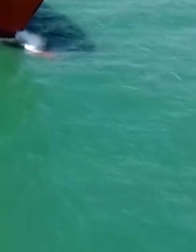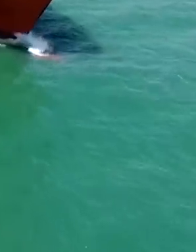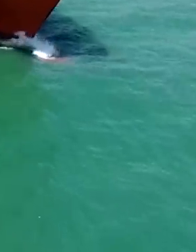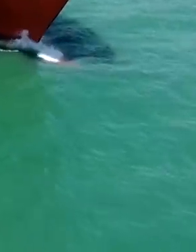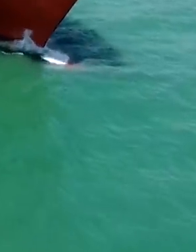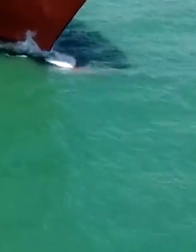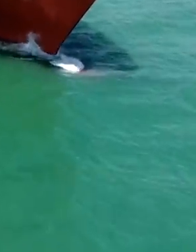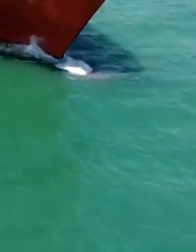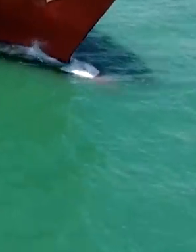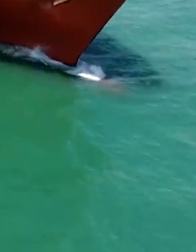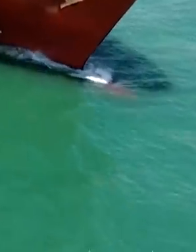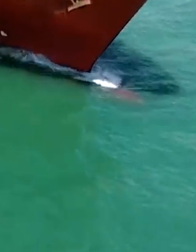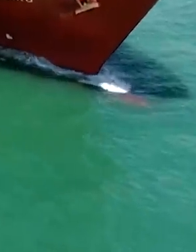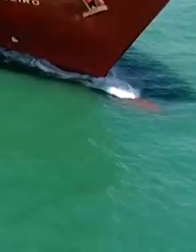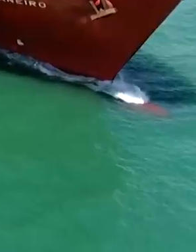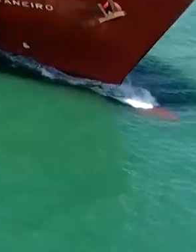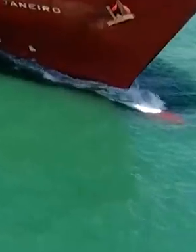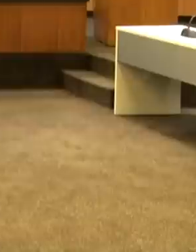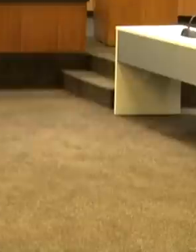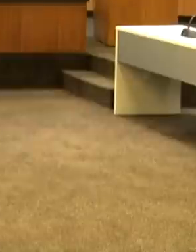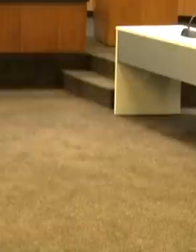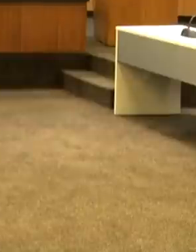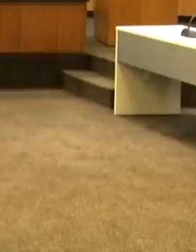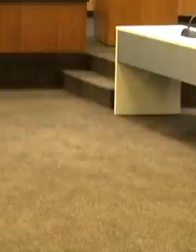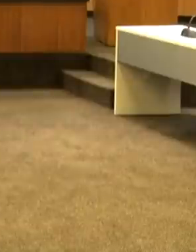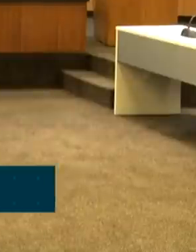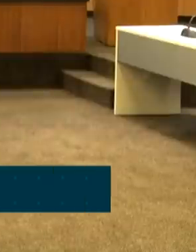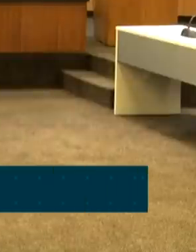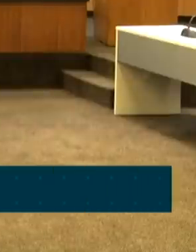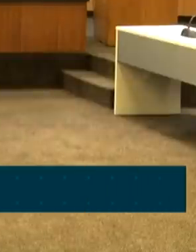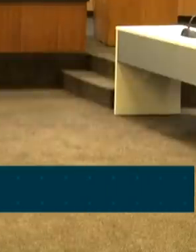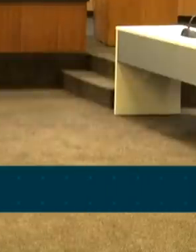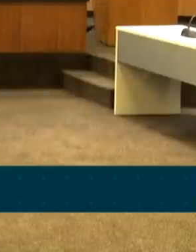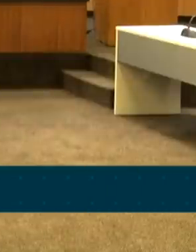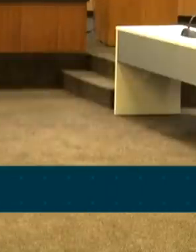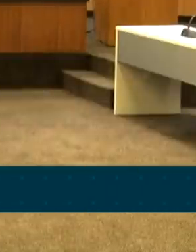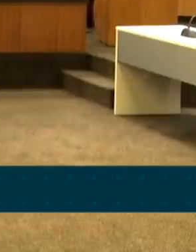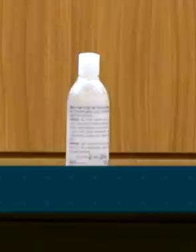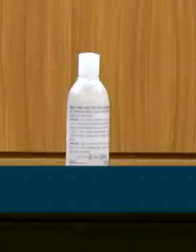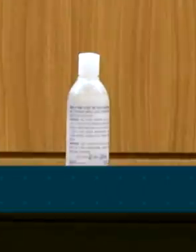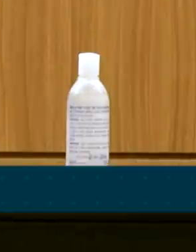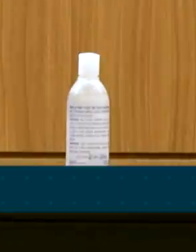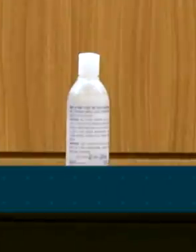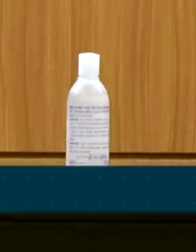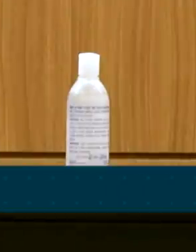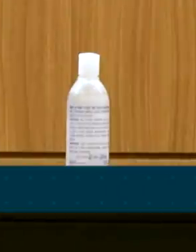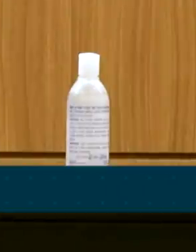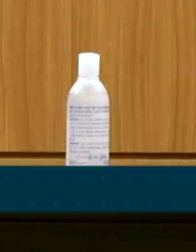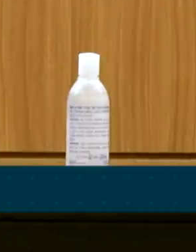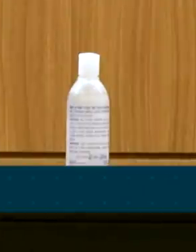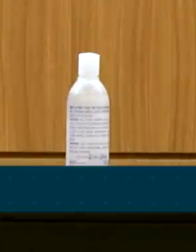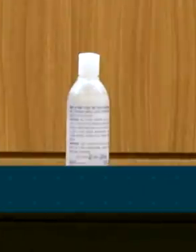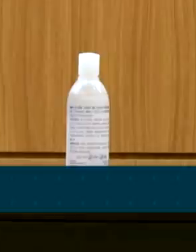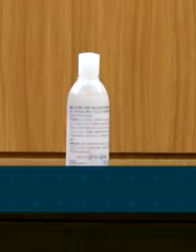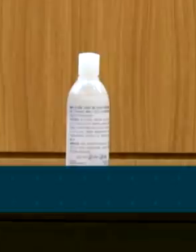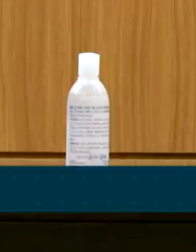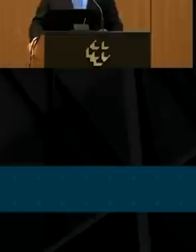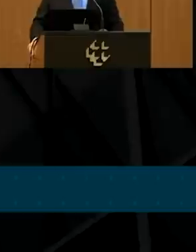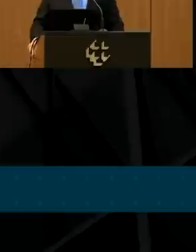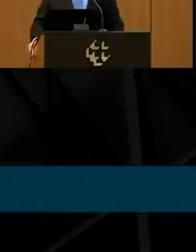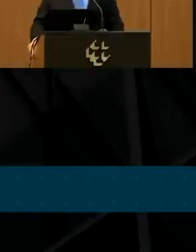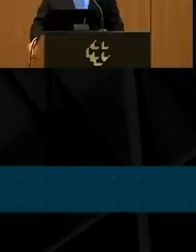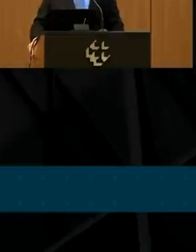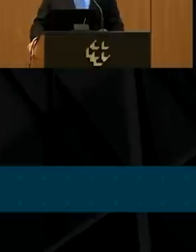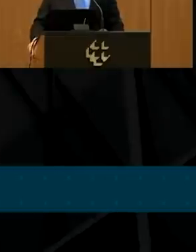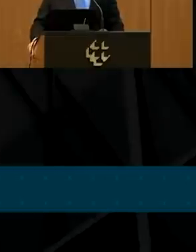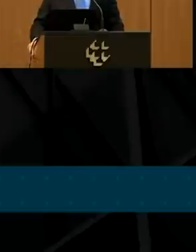agora está em 3,6%. Segundo o Banco Central, a pandemia tem derrubado este índice que soma todos os bens